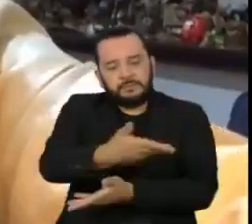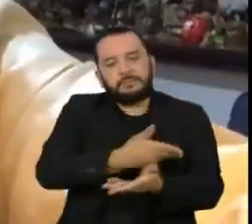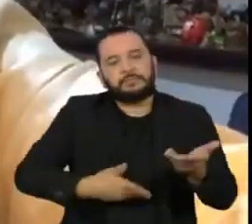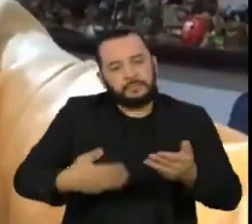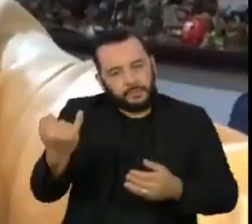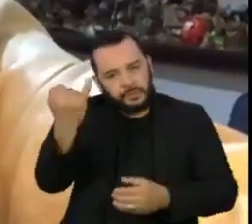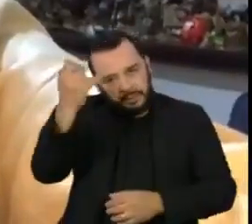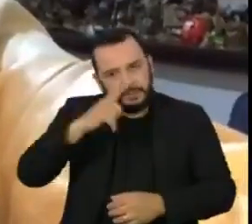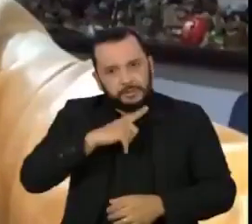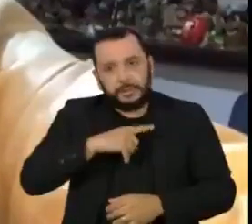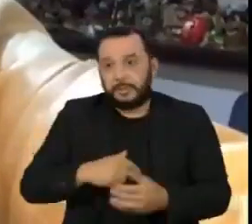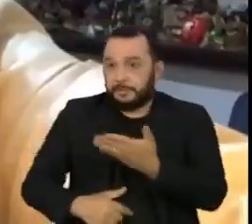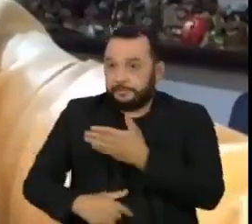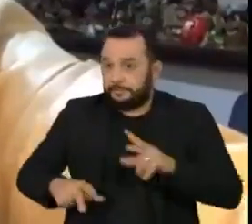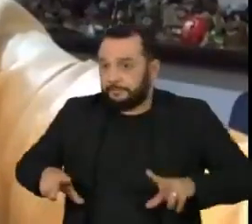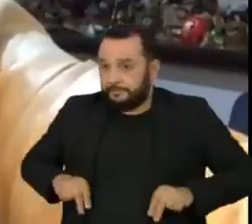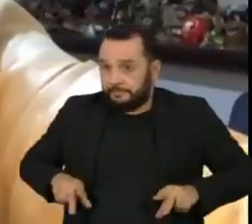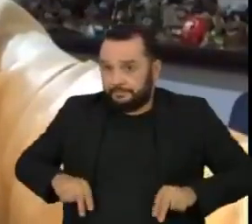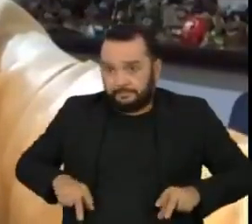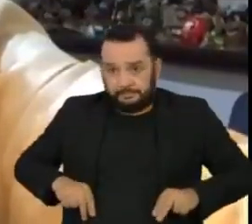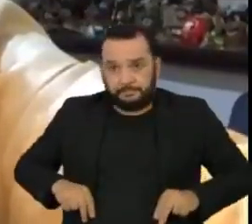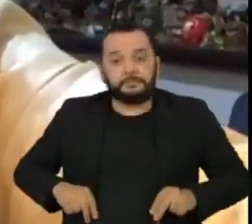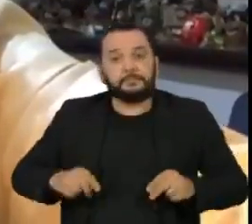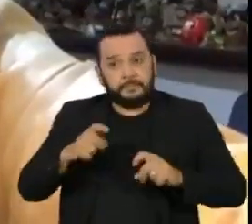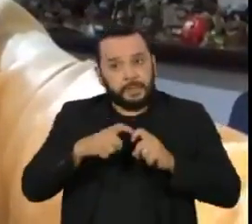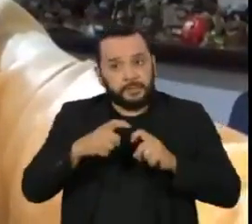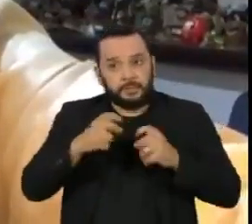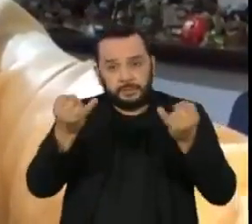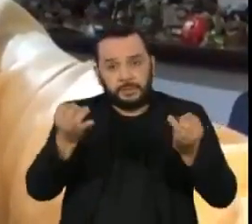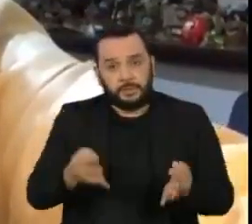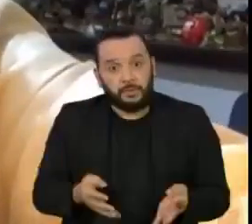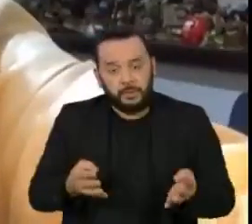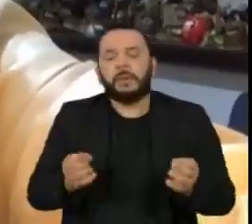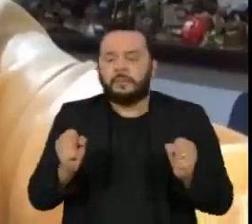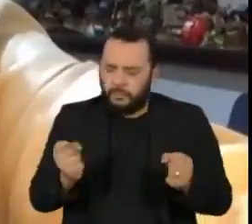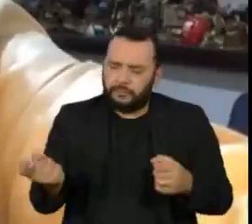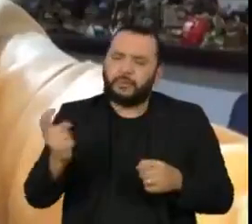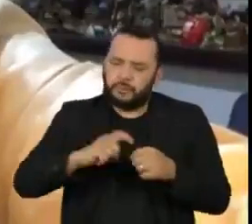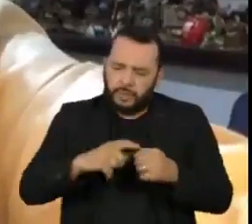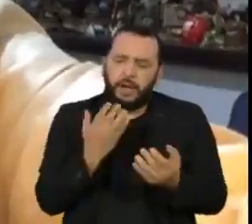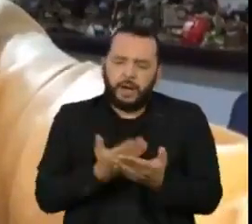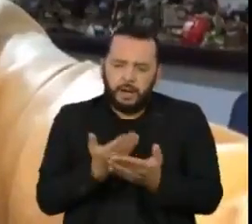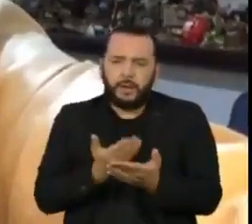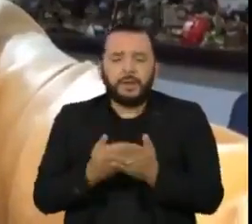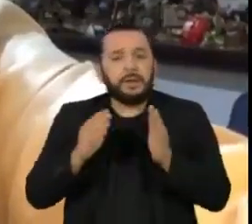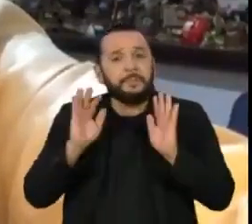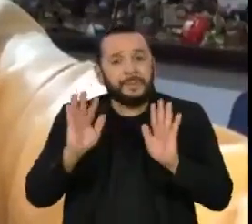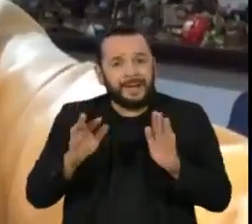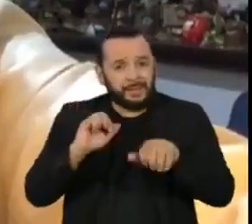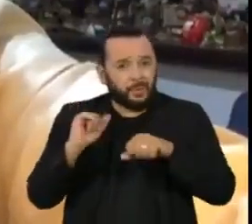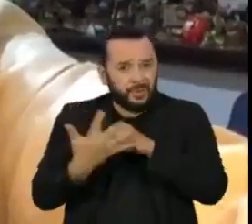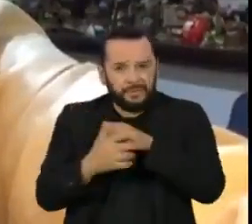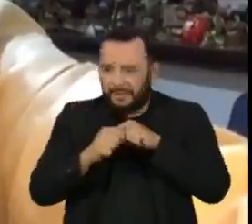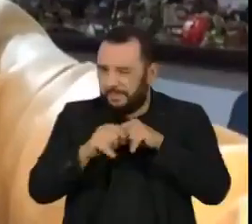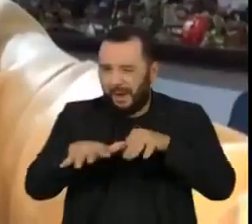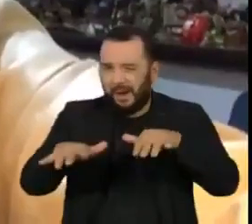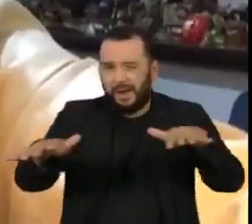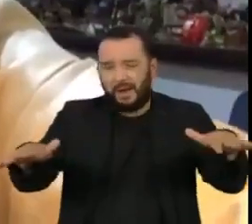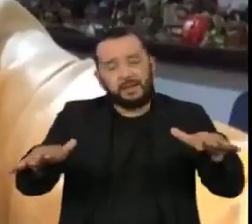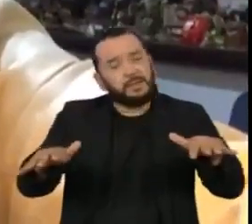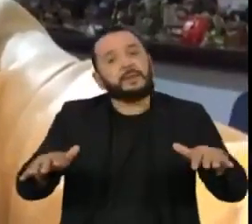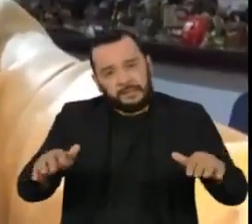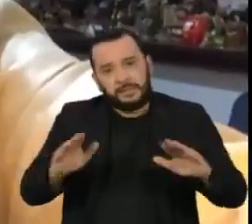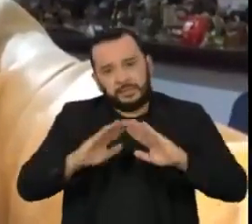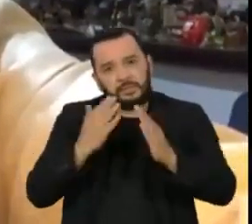Gonzalo Vecina, o retorno é necessário, mas pode ser suspenso caso a situação se agrave com a disseminação da variante delta do coronavírus.